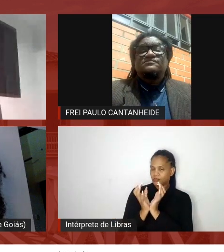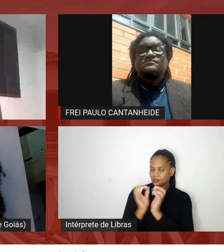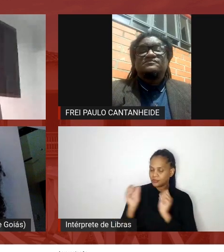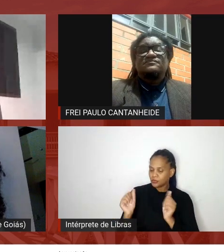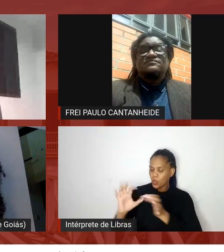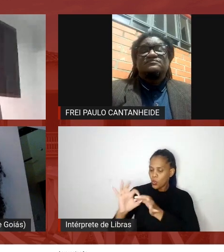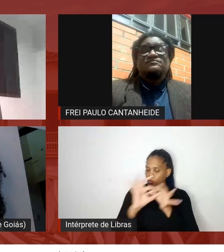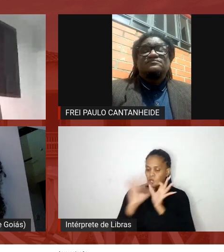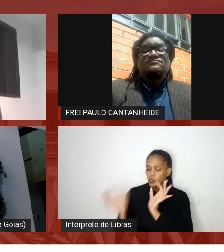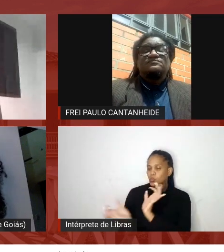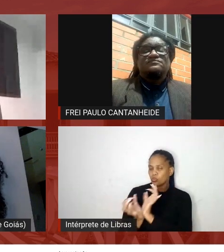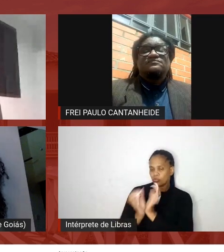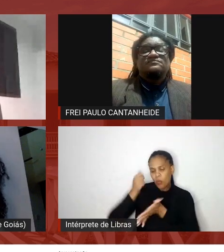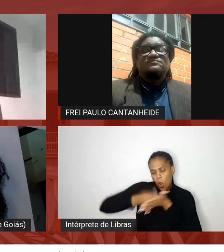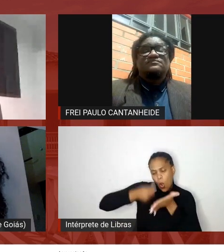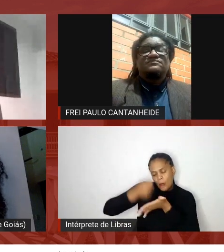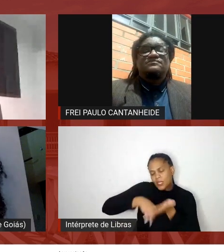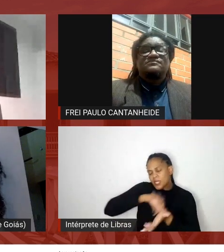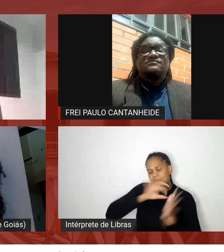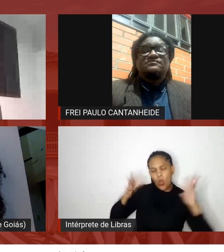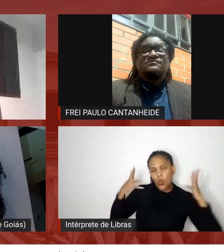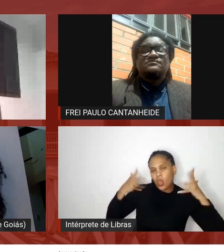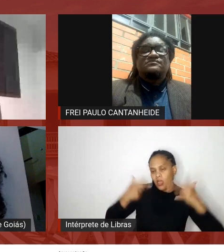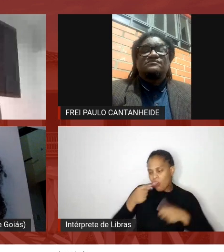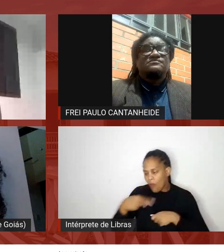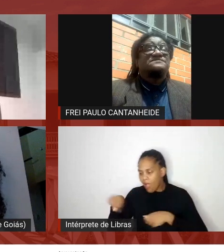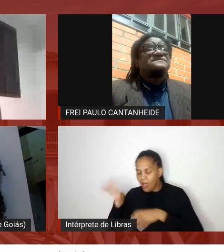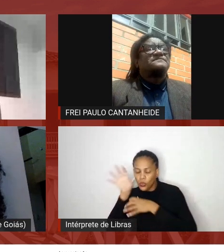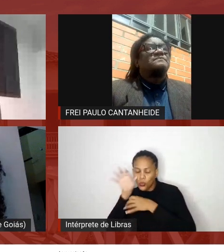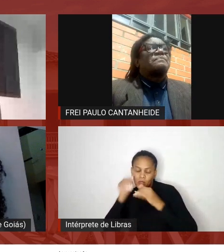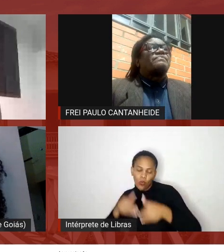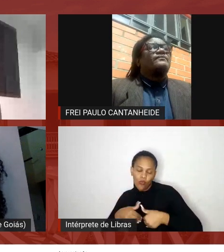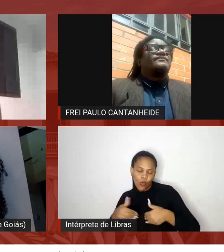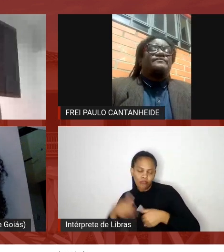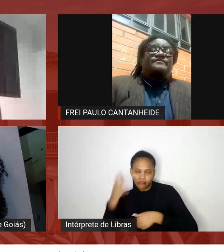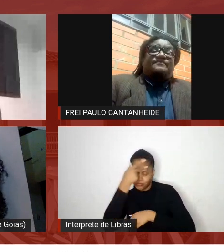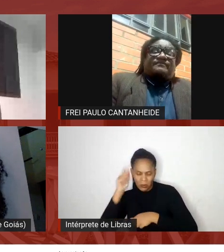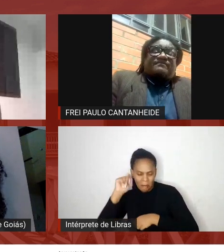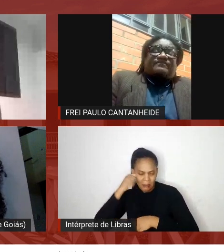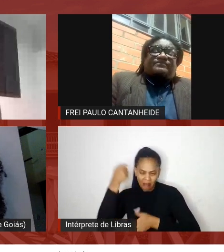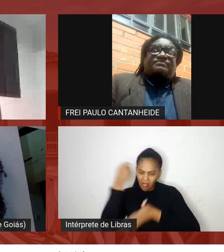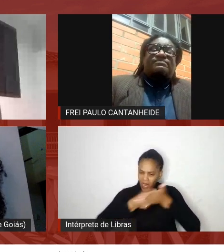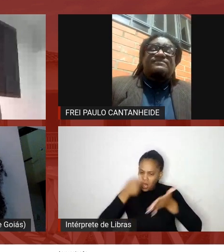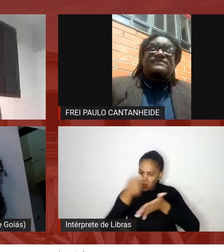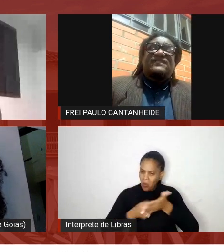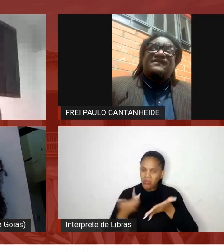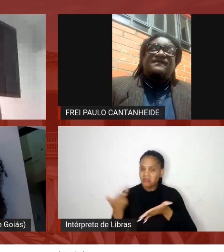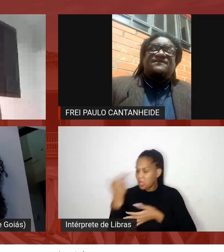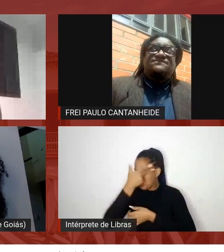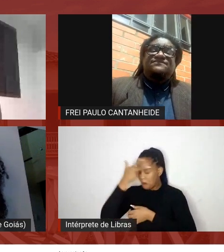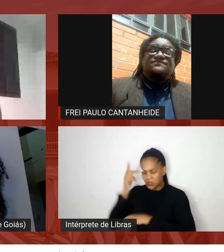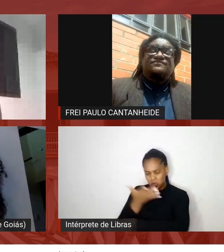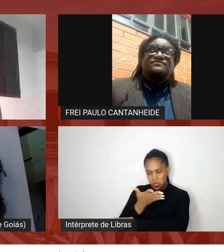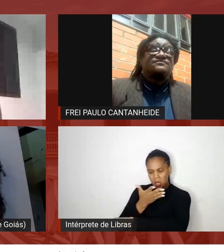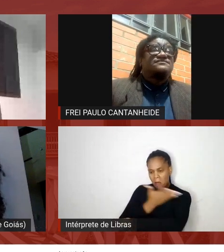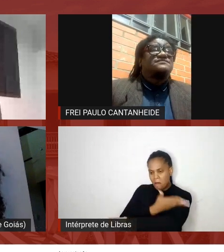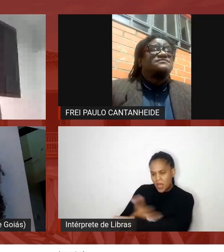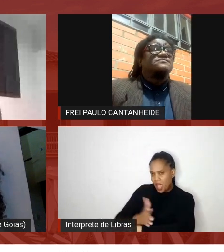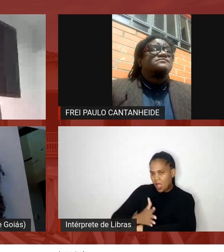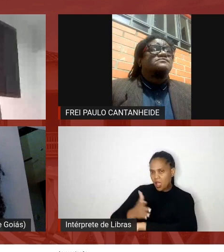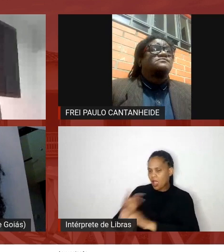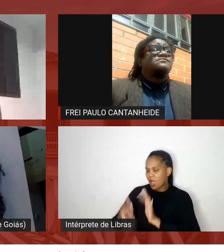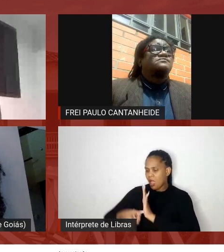para as pessoas pretas de luta para as pessoas brancas antirracistas que se somam a nós